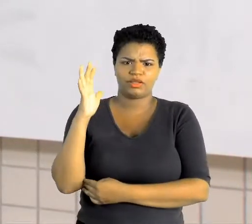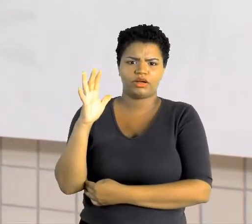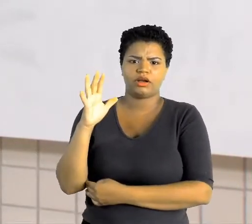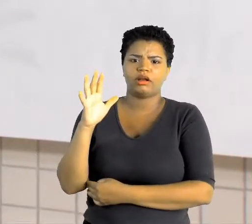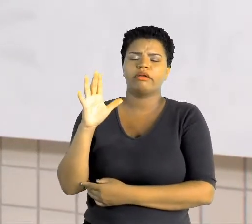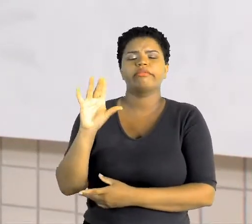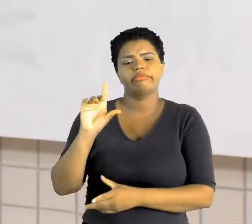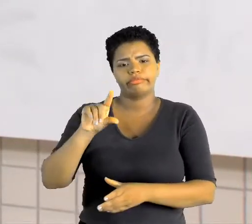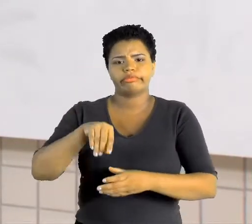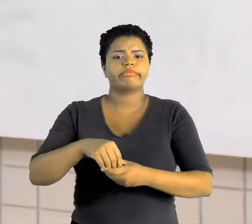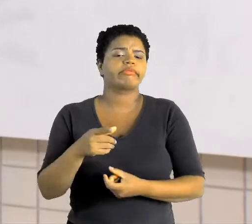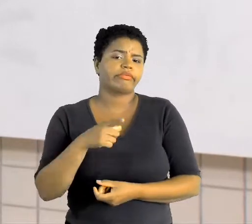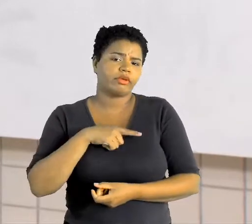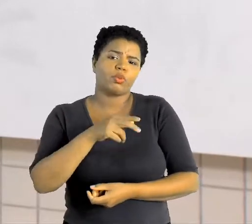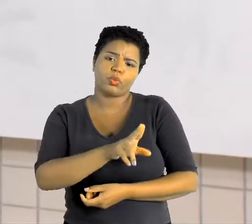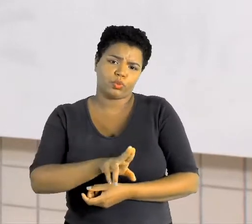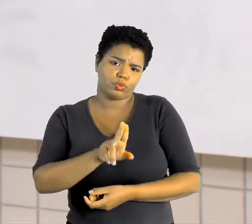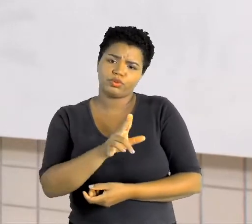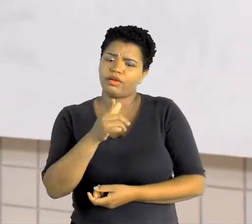água, desde